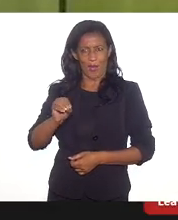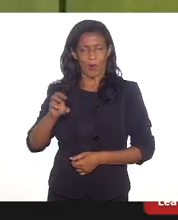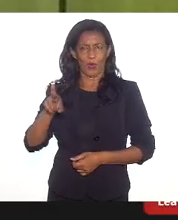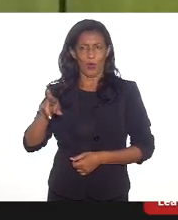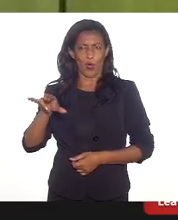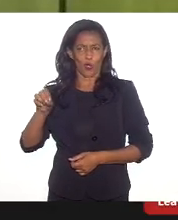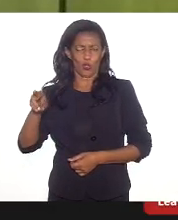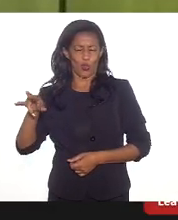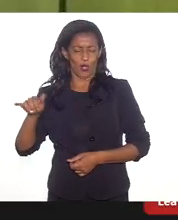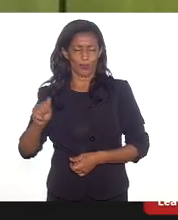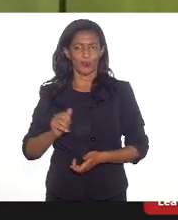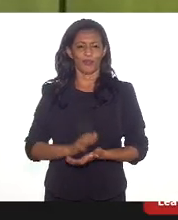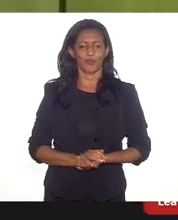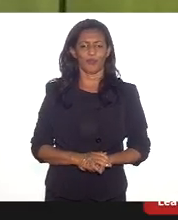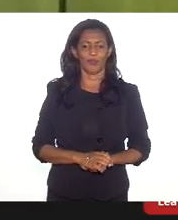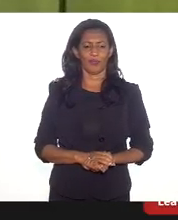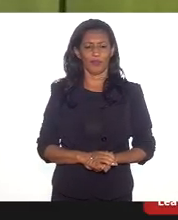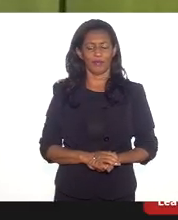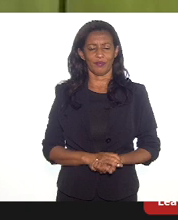durante alguns anos.